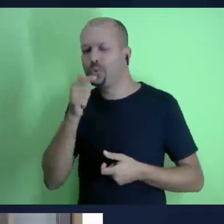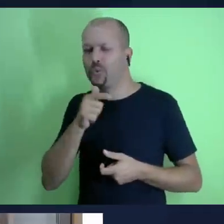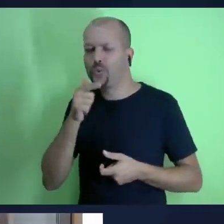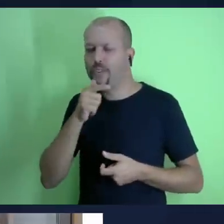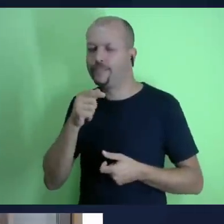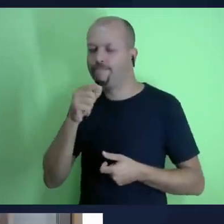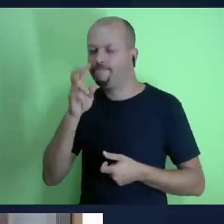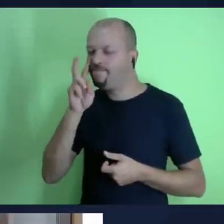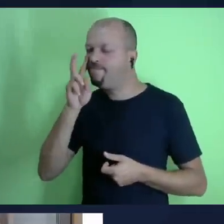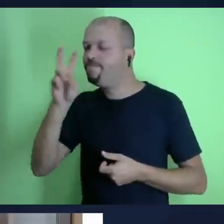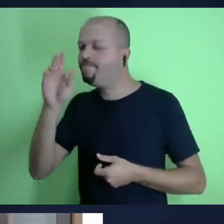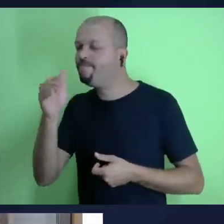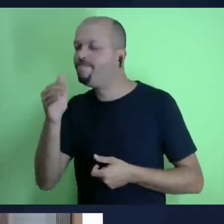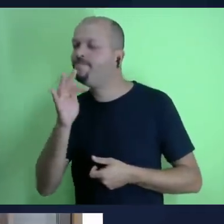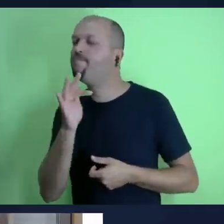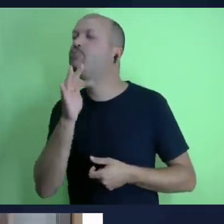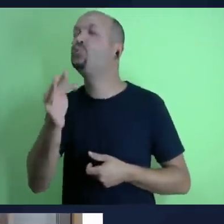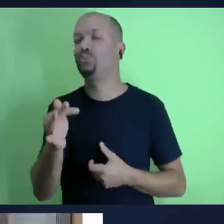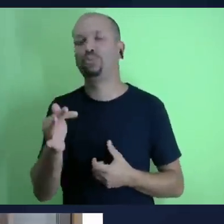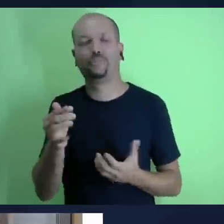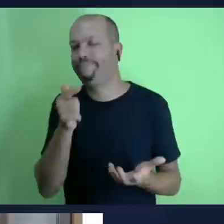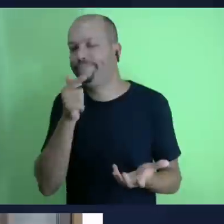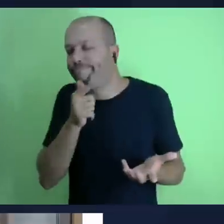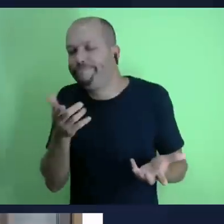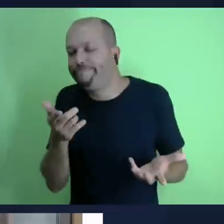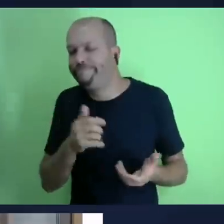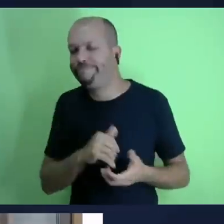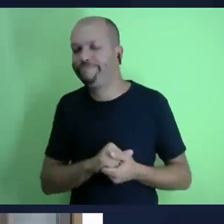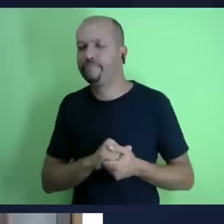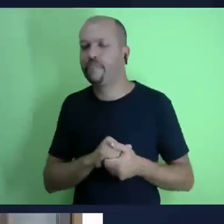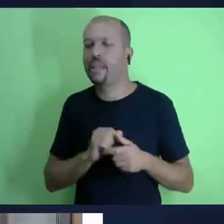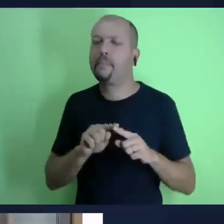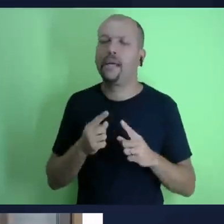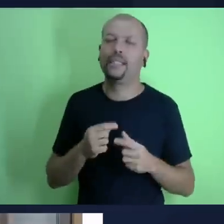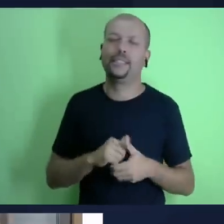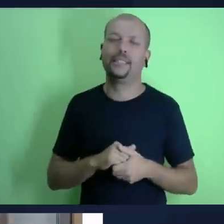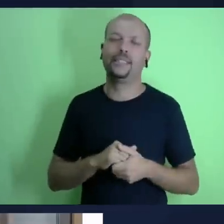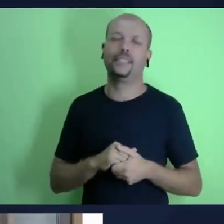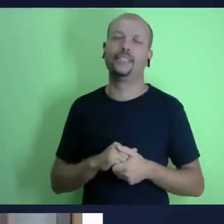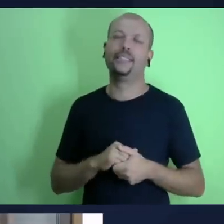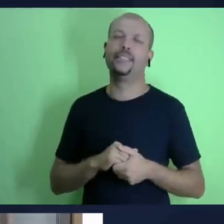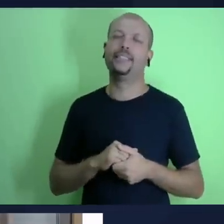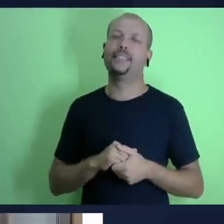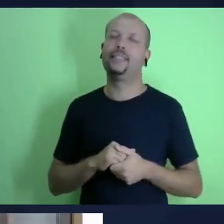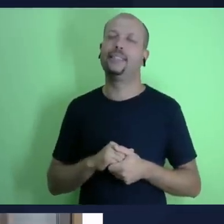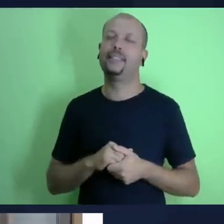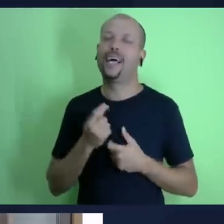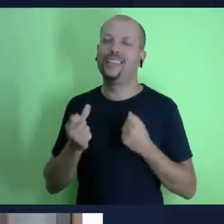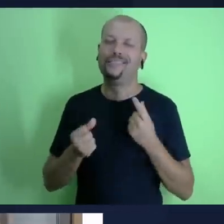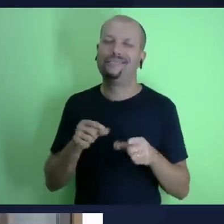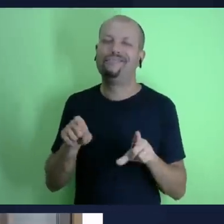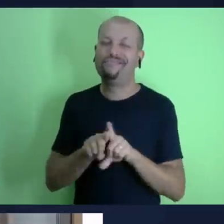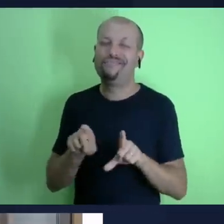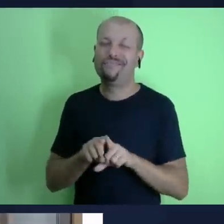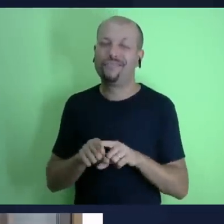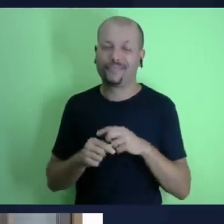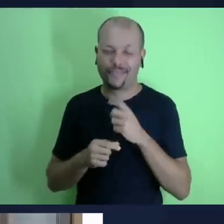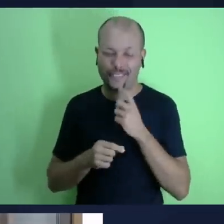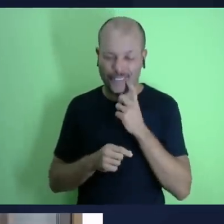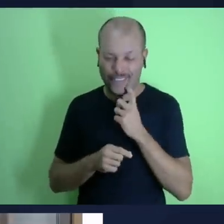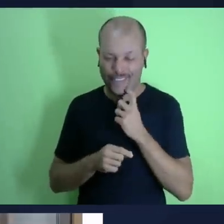rejeita o seu chamado de nós nos aproximarmos do Senhor para conhecê-lo que sandice que loucura essa